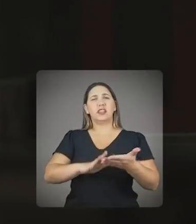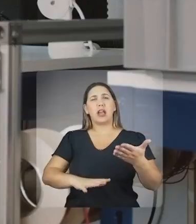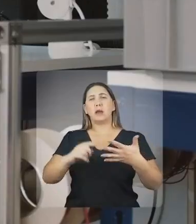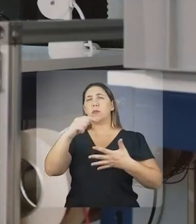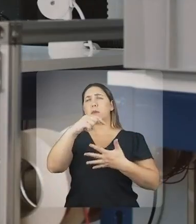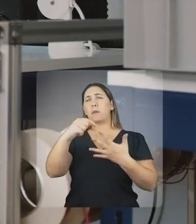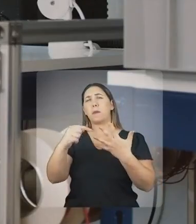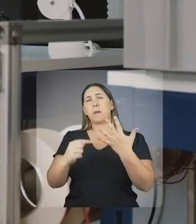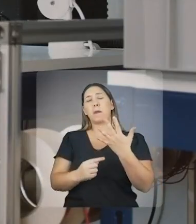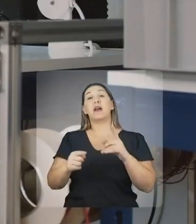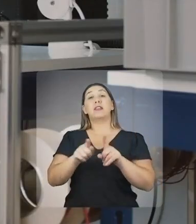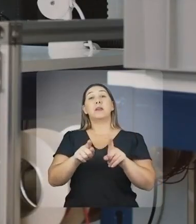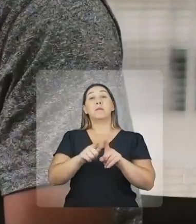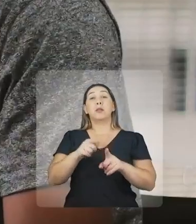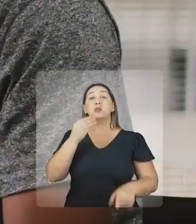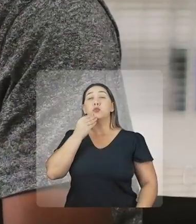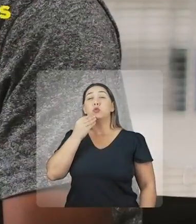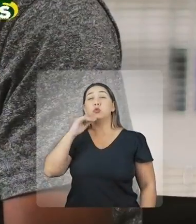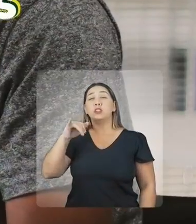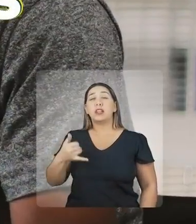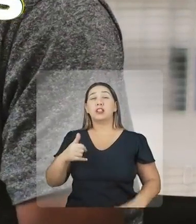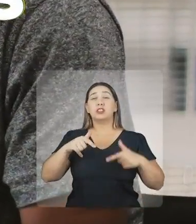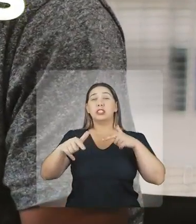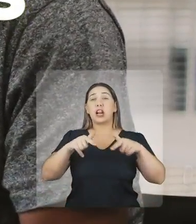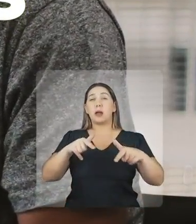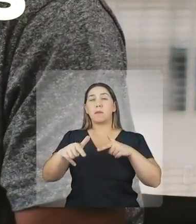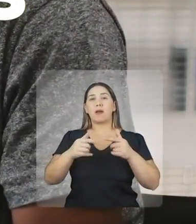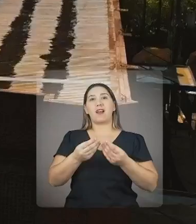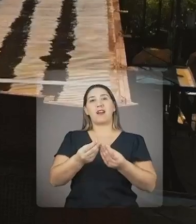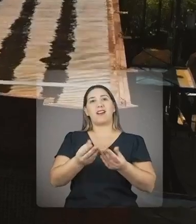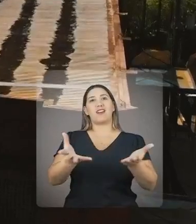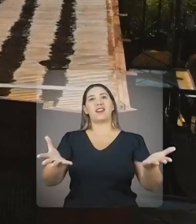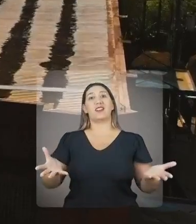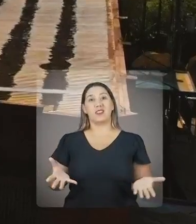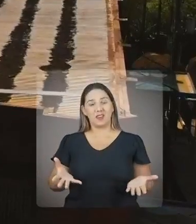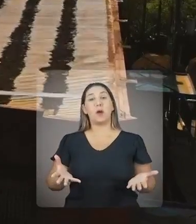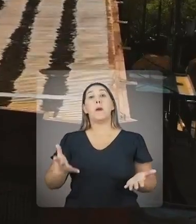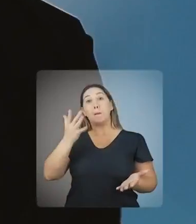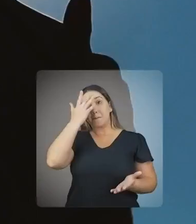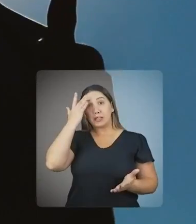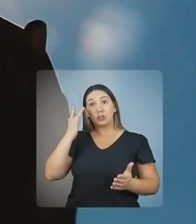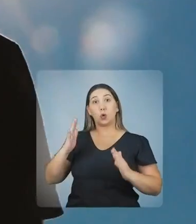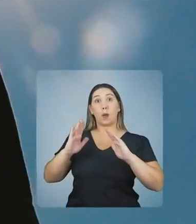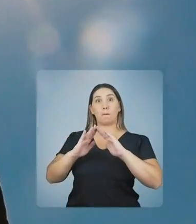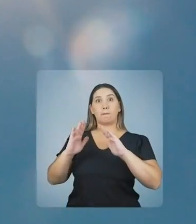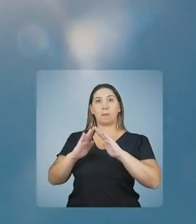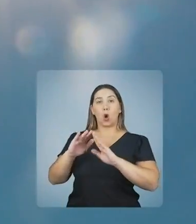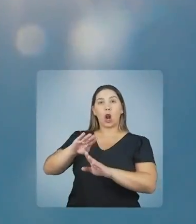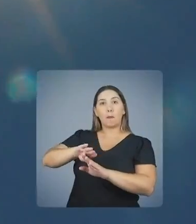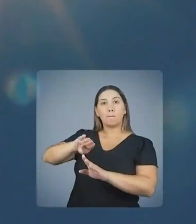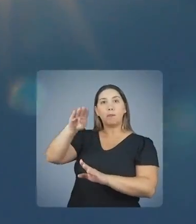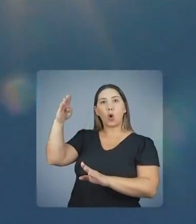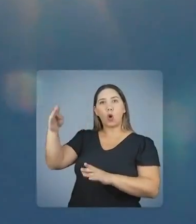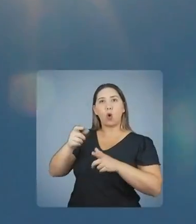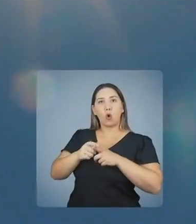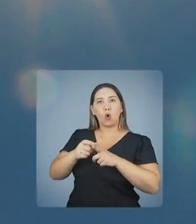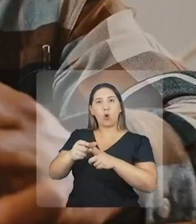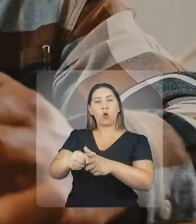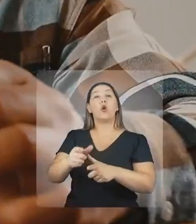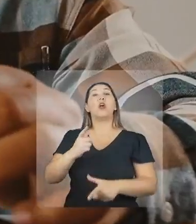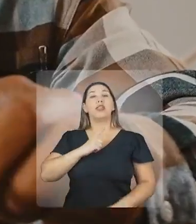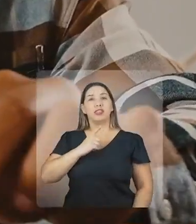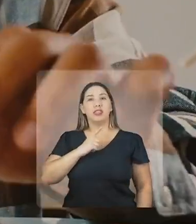oportunidade de trabalho. Vamos dar oportunidades para os moradores dos morros. Aqui não falta